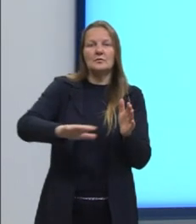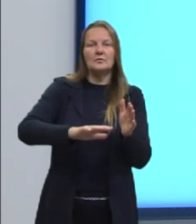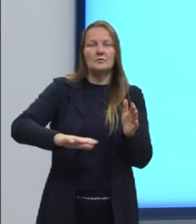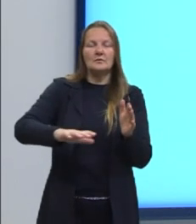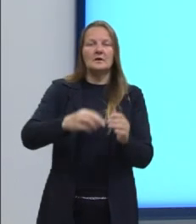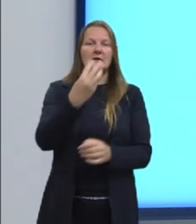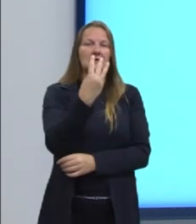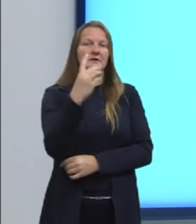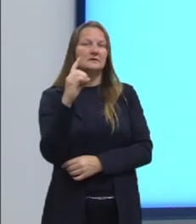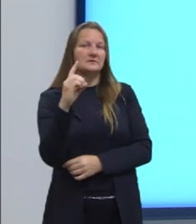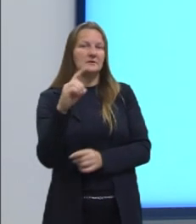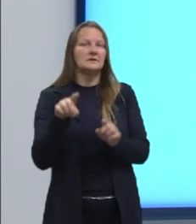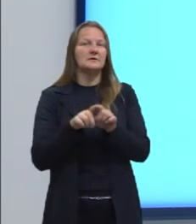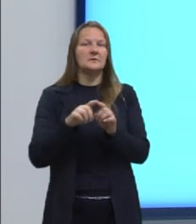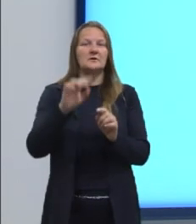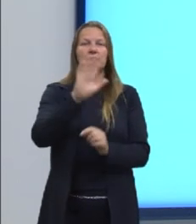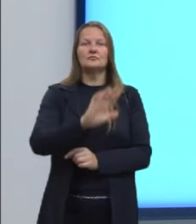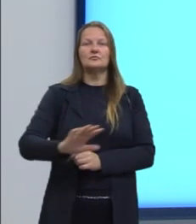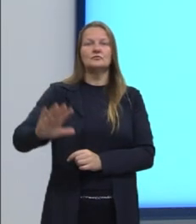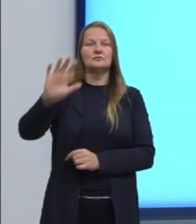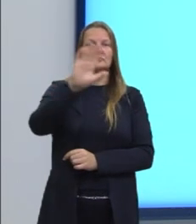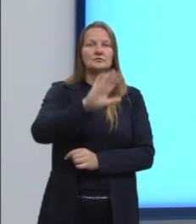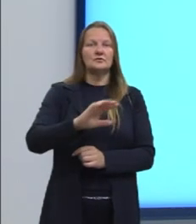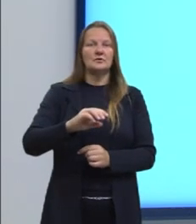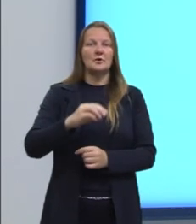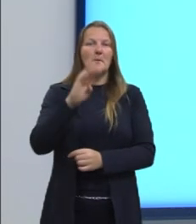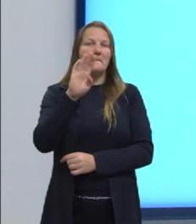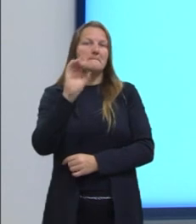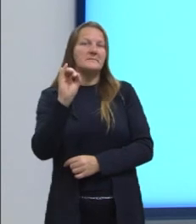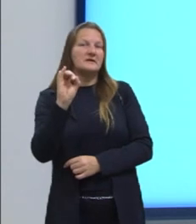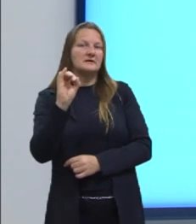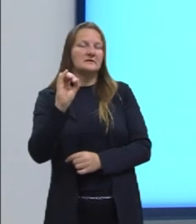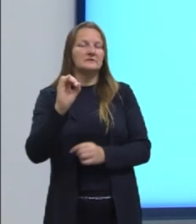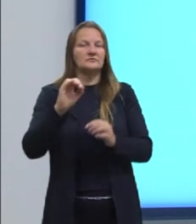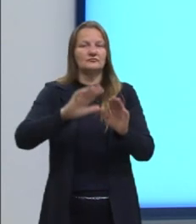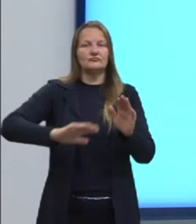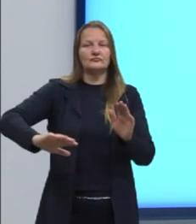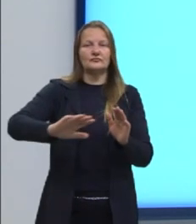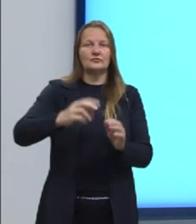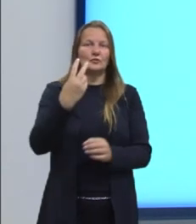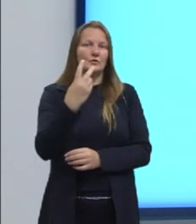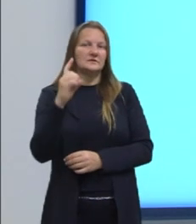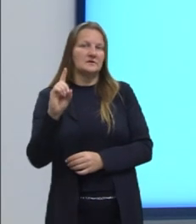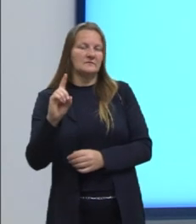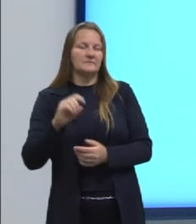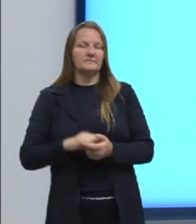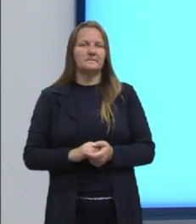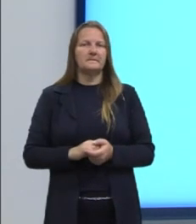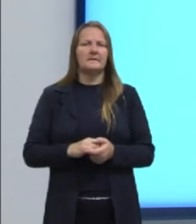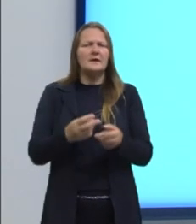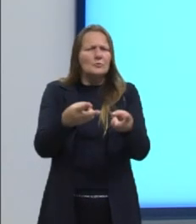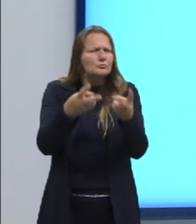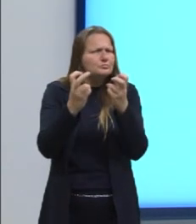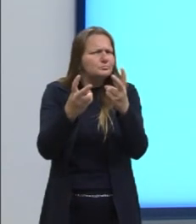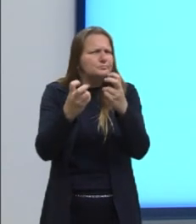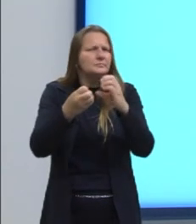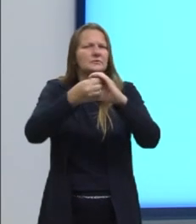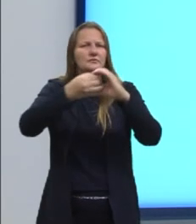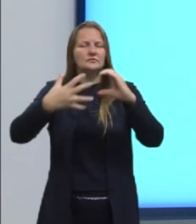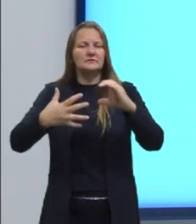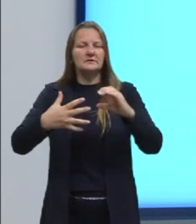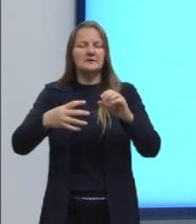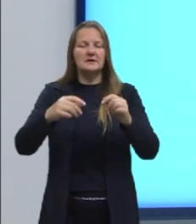tridimensional. E no espaço bidimensional. Identificar características das figuras